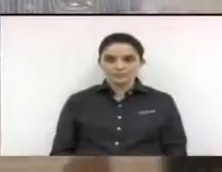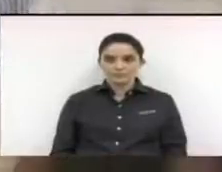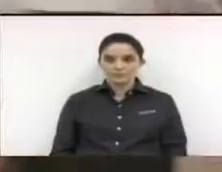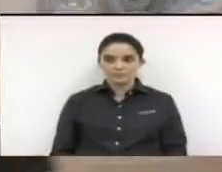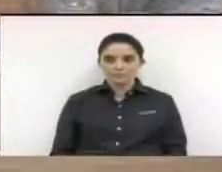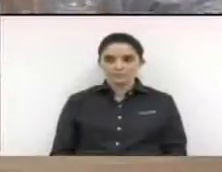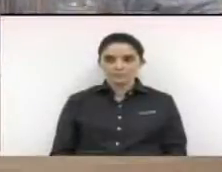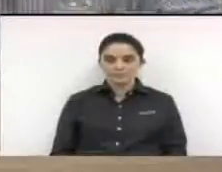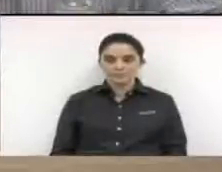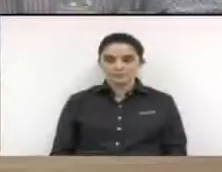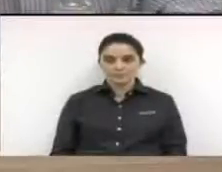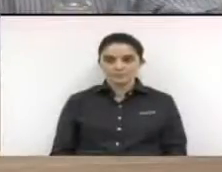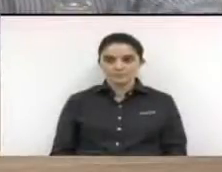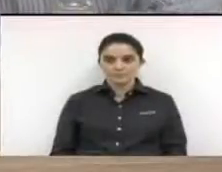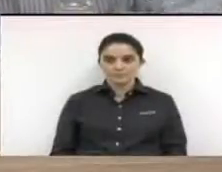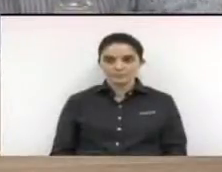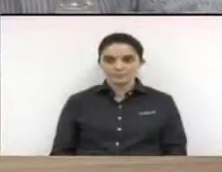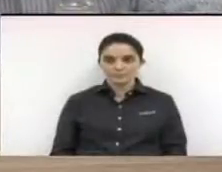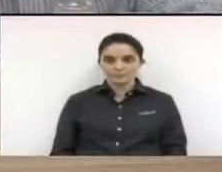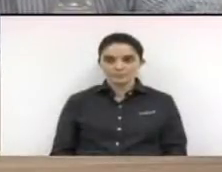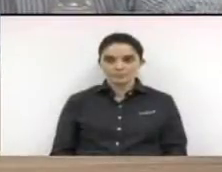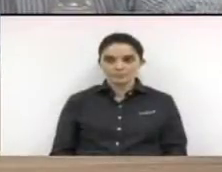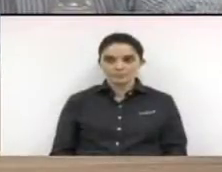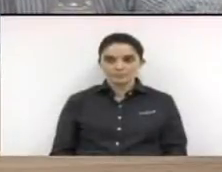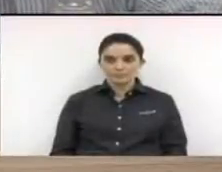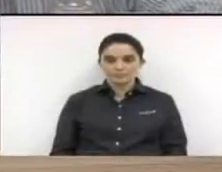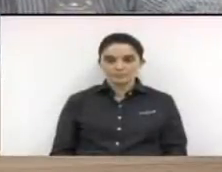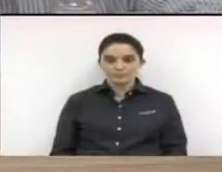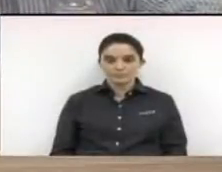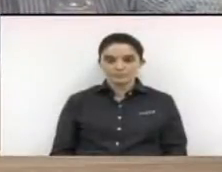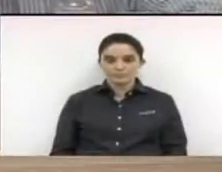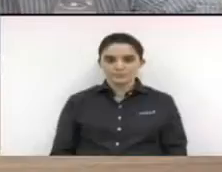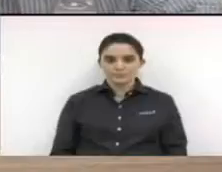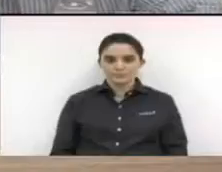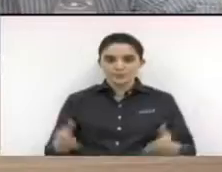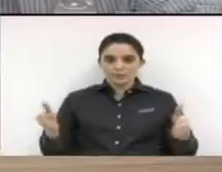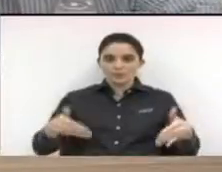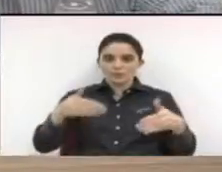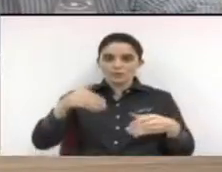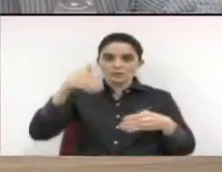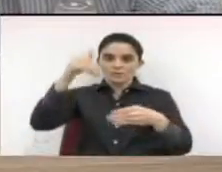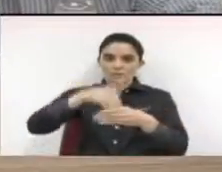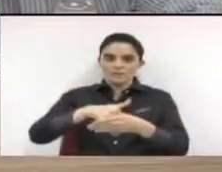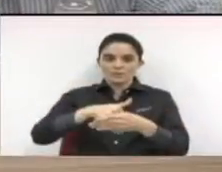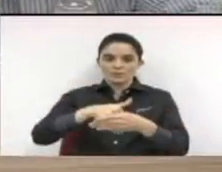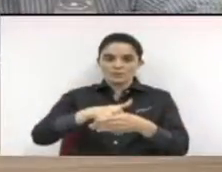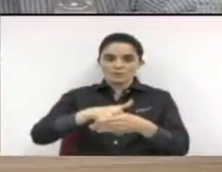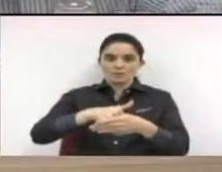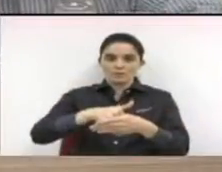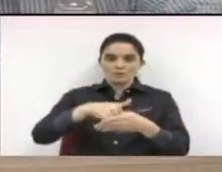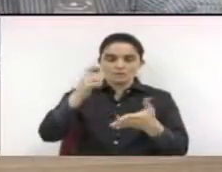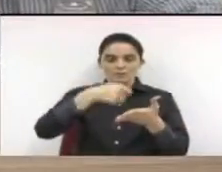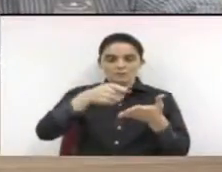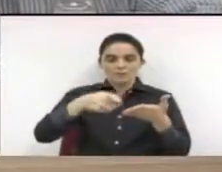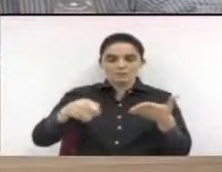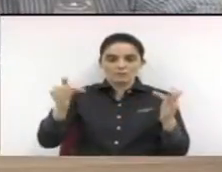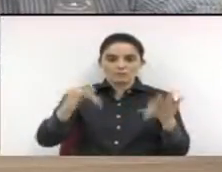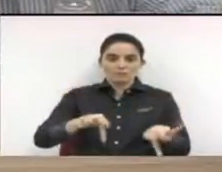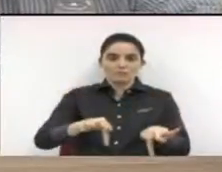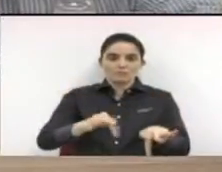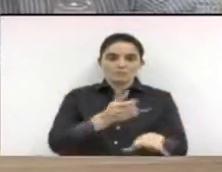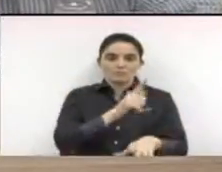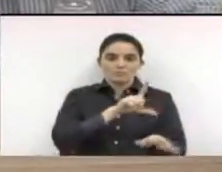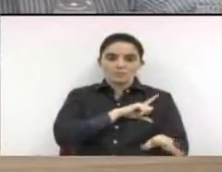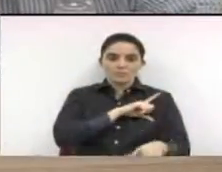Apreciaremos, aliás, esta presidência colocará em votação a redação final do projeto de lei